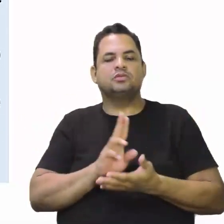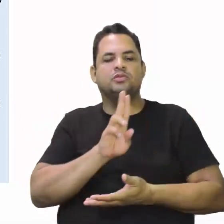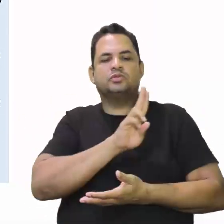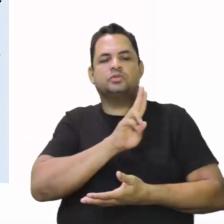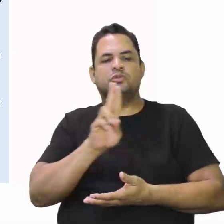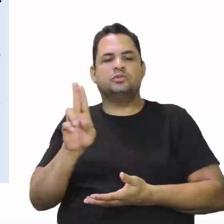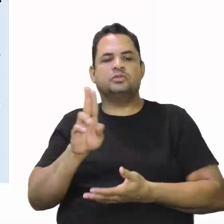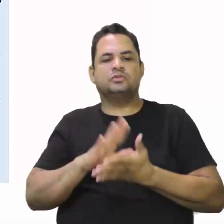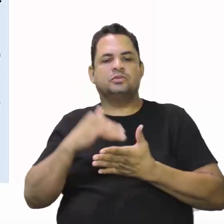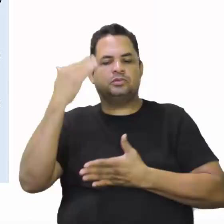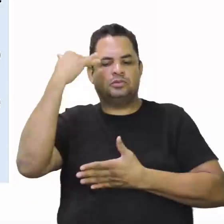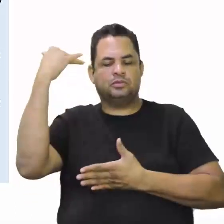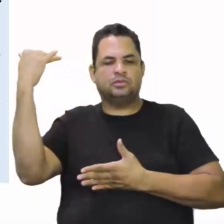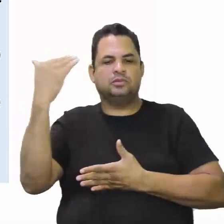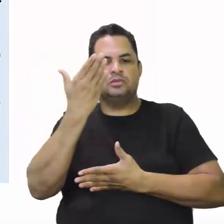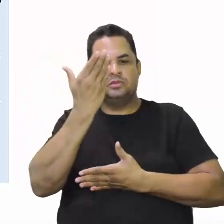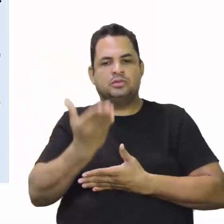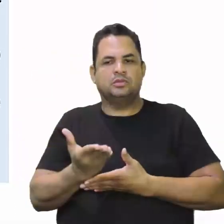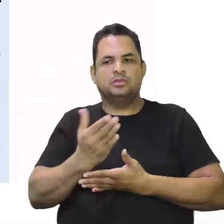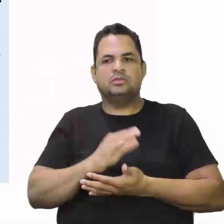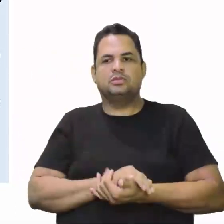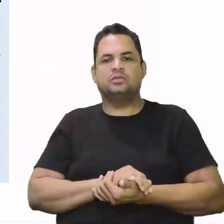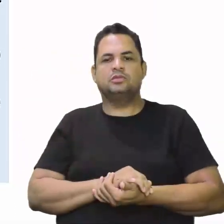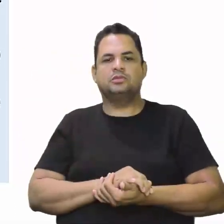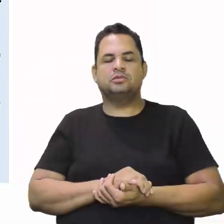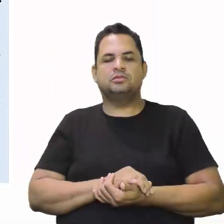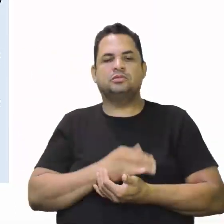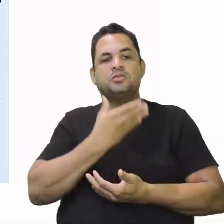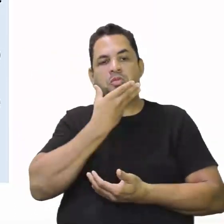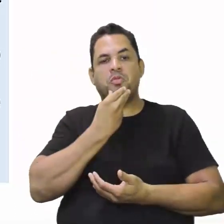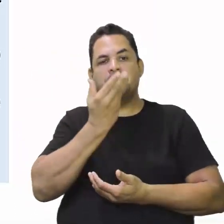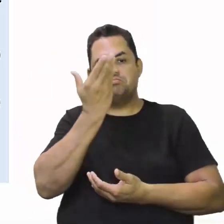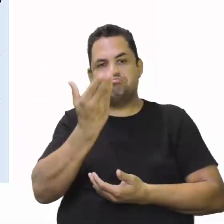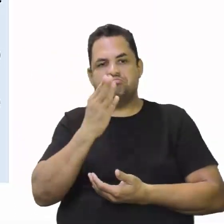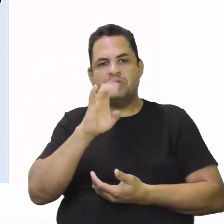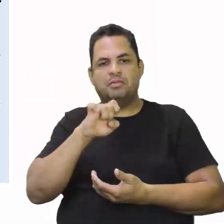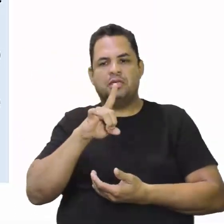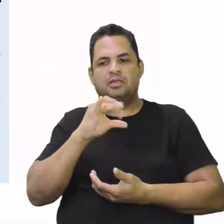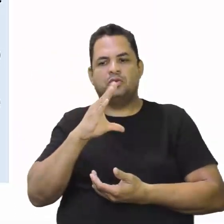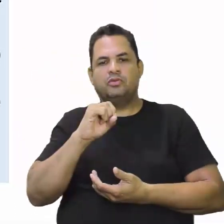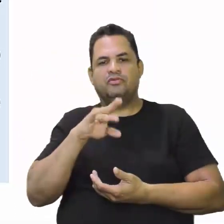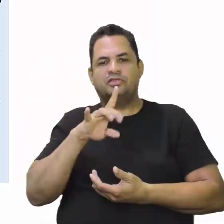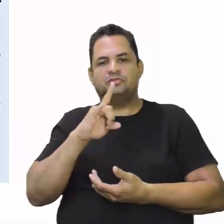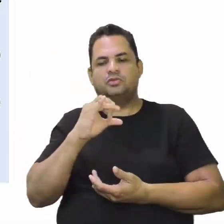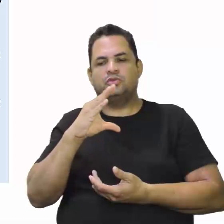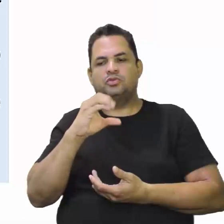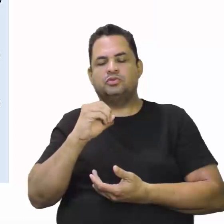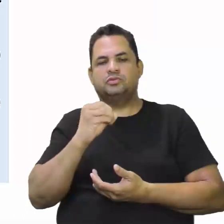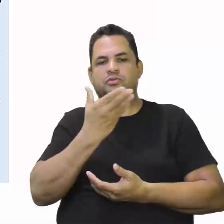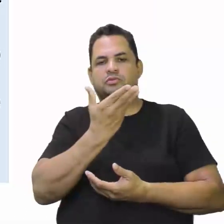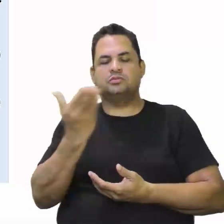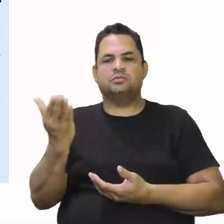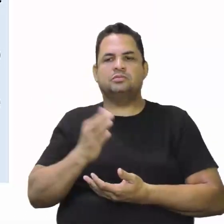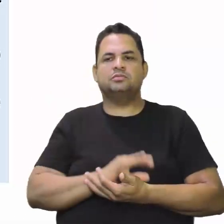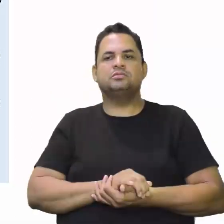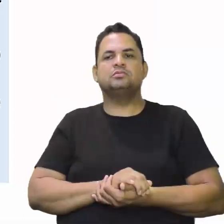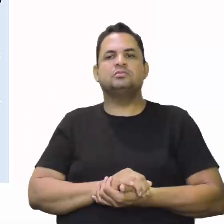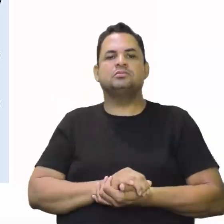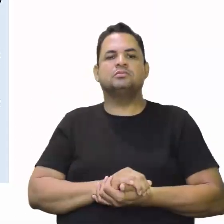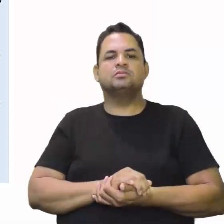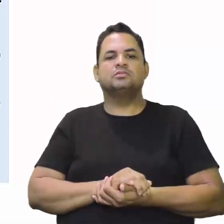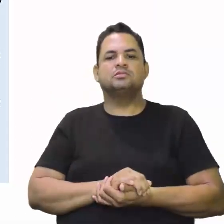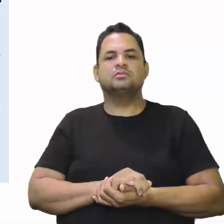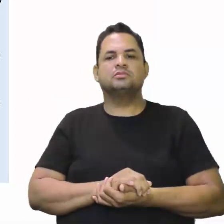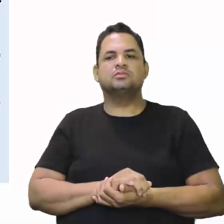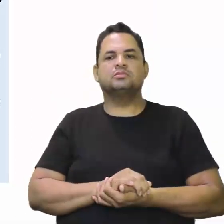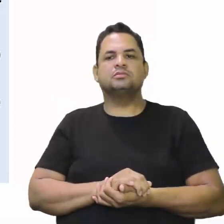deu-se homenagem a ele. Aí vem o Américo Vespúcio. O Américo Vespúcio, ele